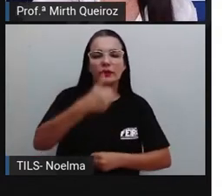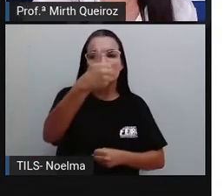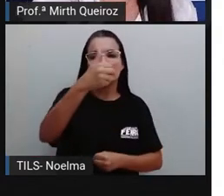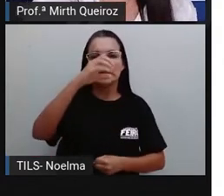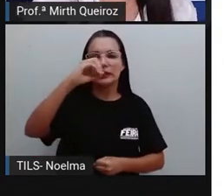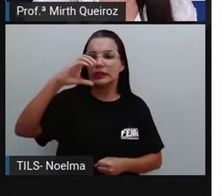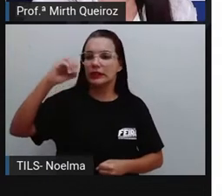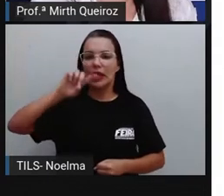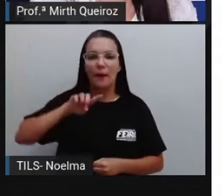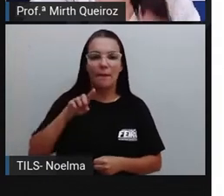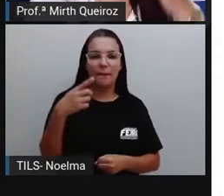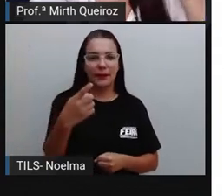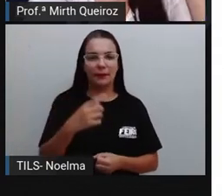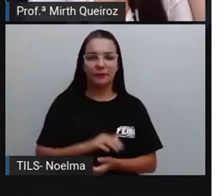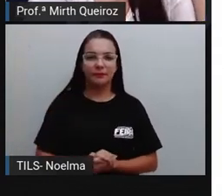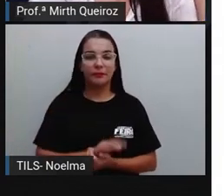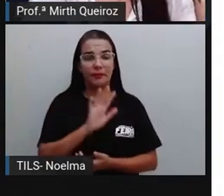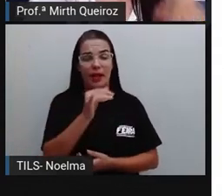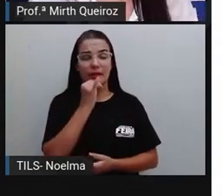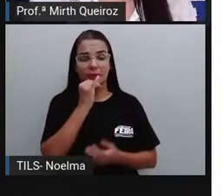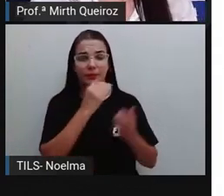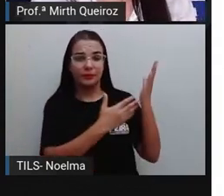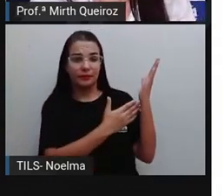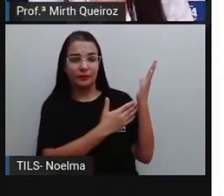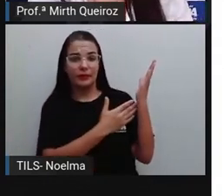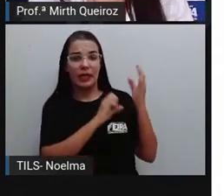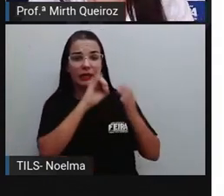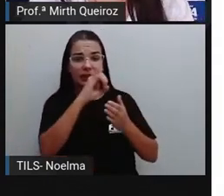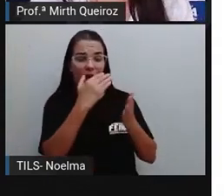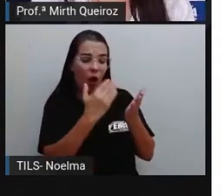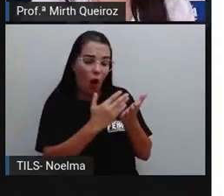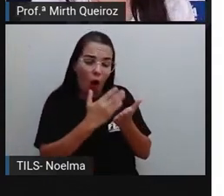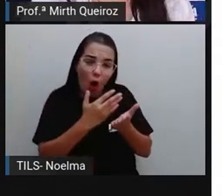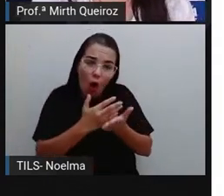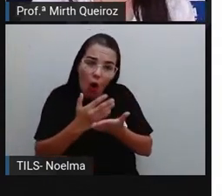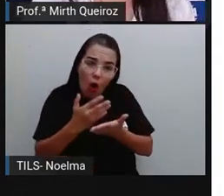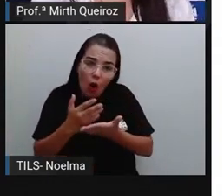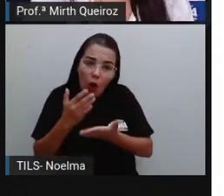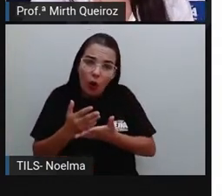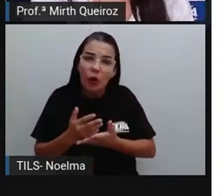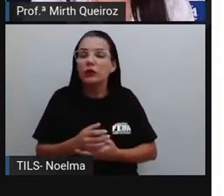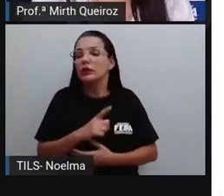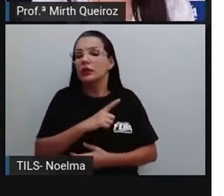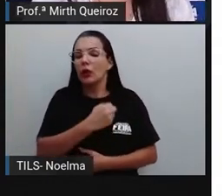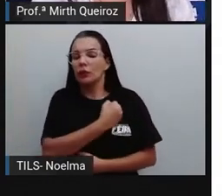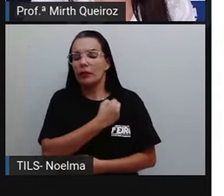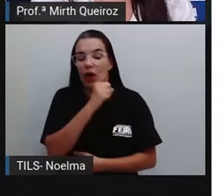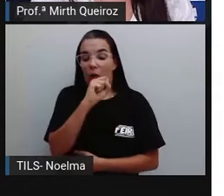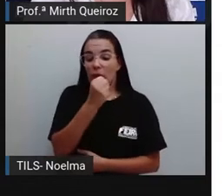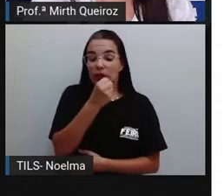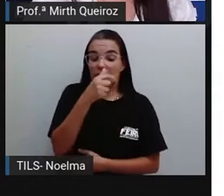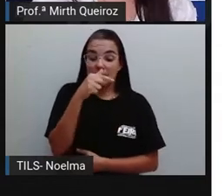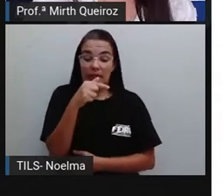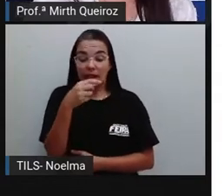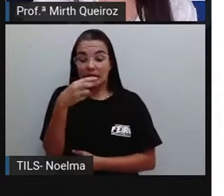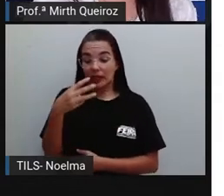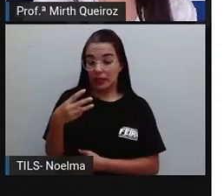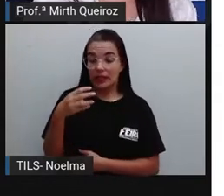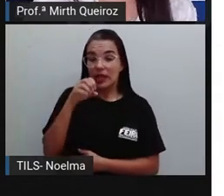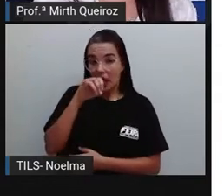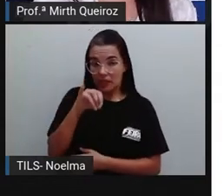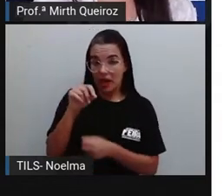diante. Por exemplo, o numeral oitocentos e setenta e três. Fazendo a